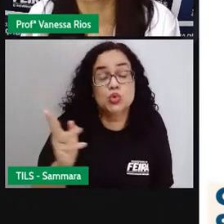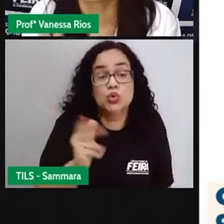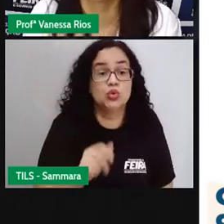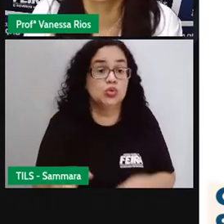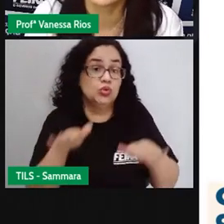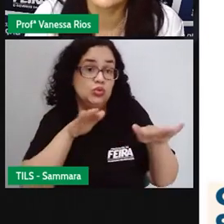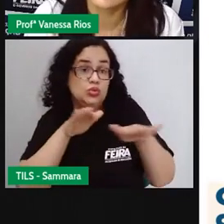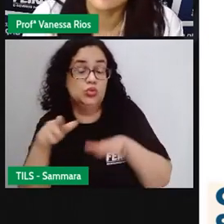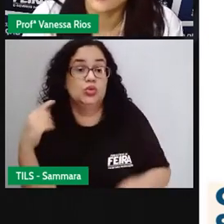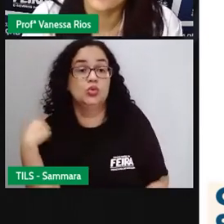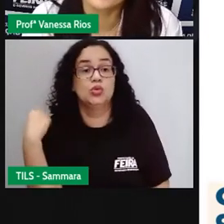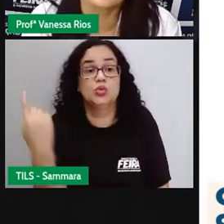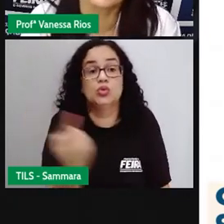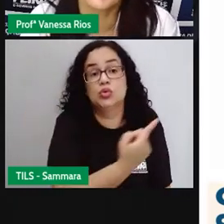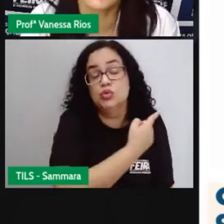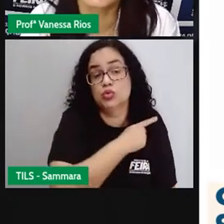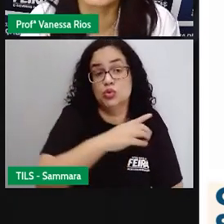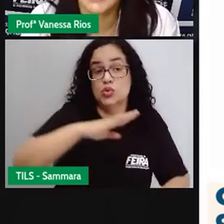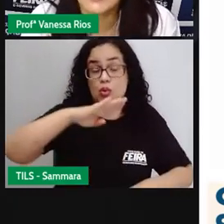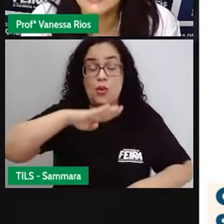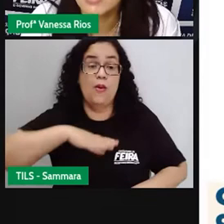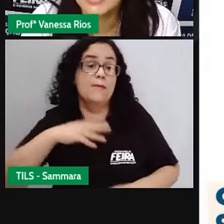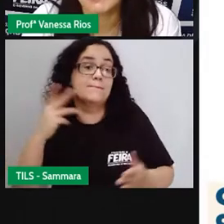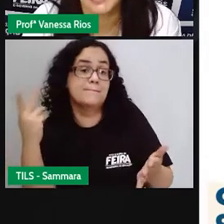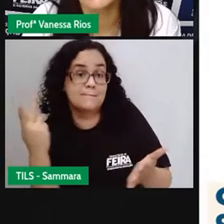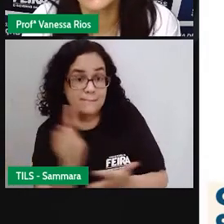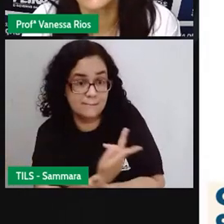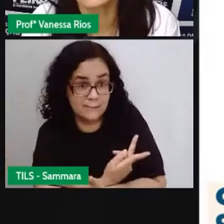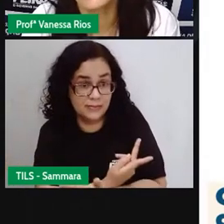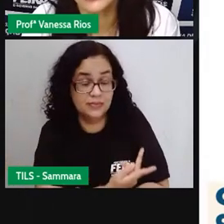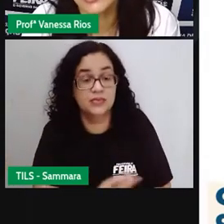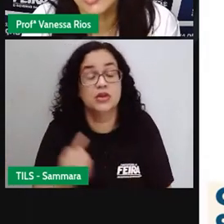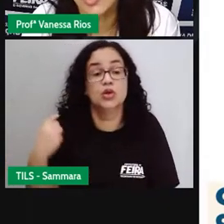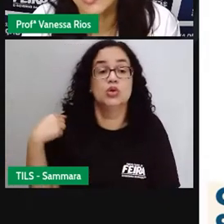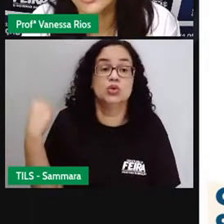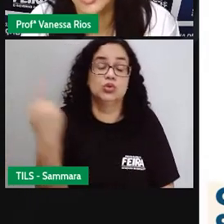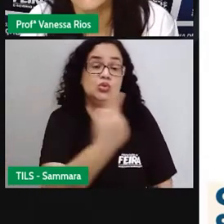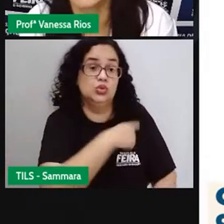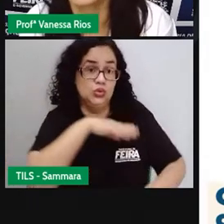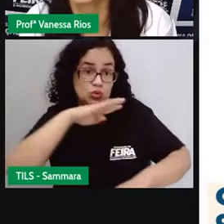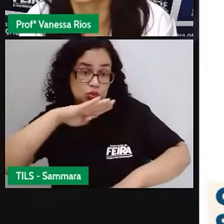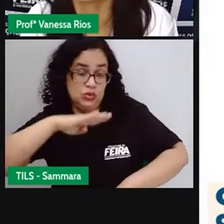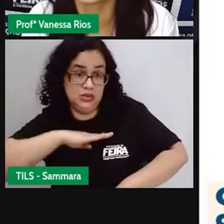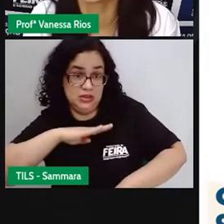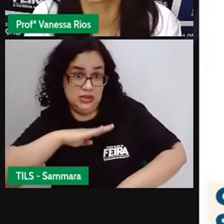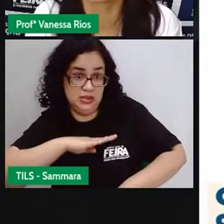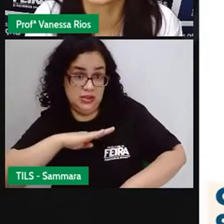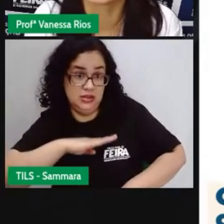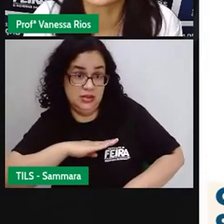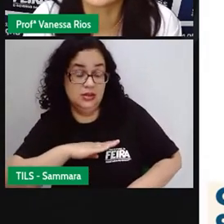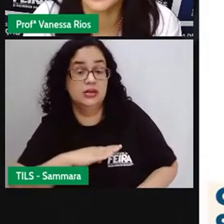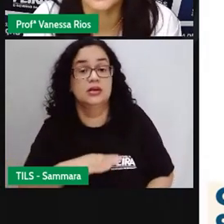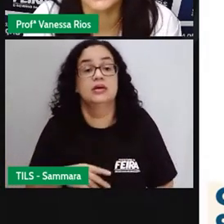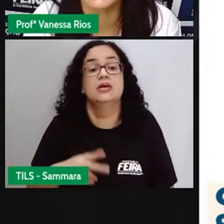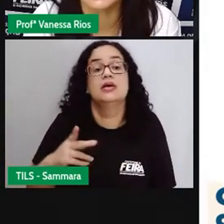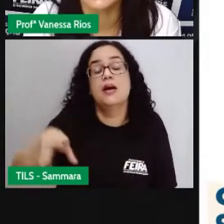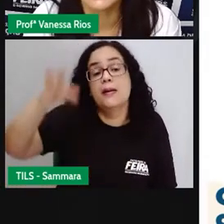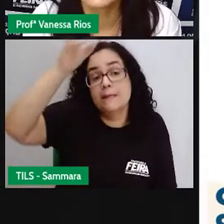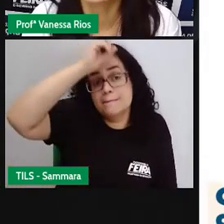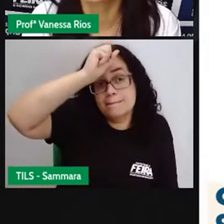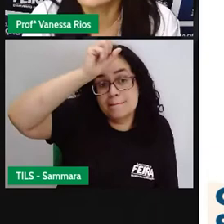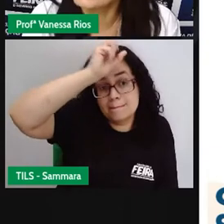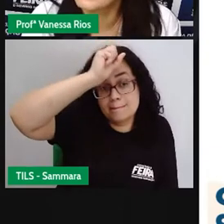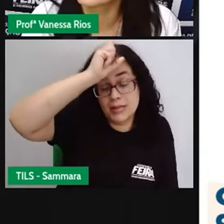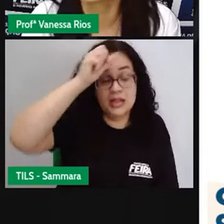movimentação do nosso corpo e tudo o que acontece com as partes do nosso corpo está envolvido aí nesse momento para aprender.